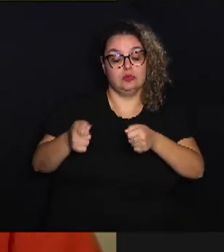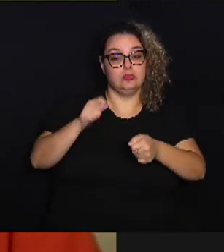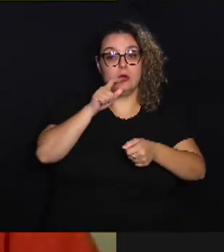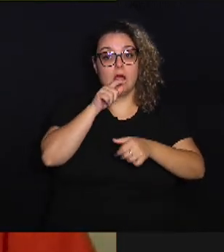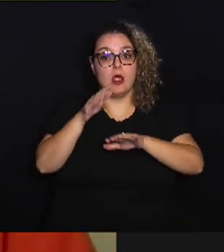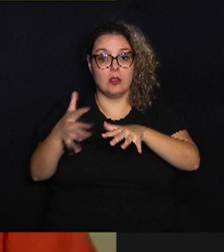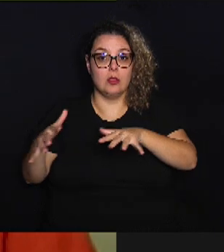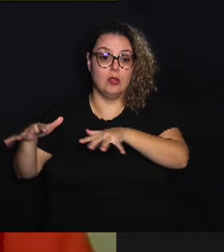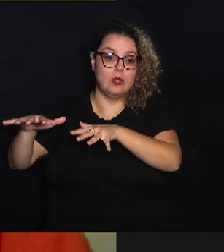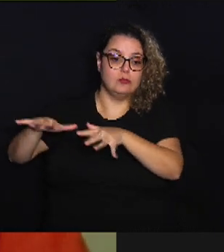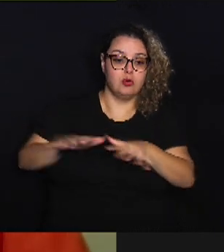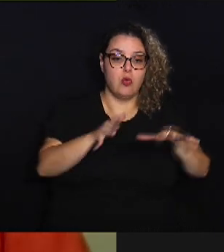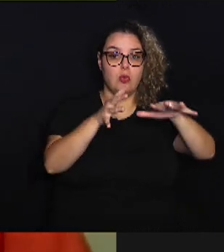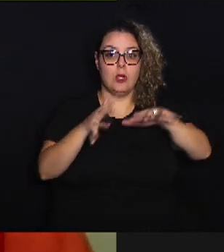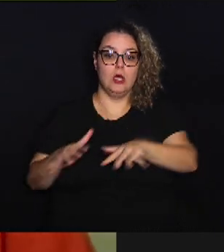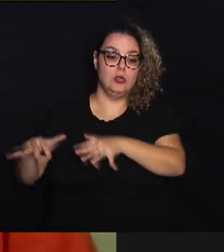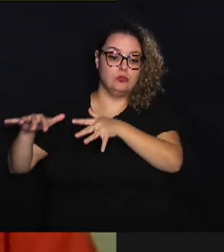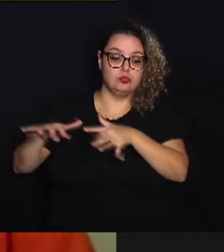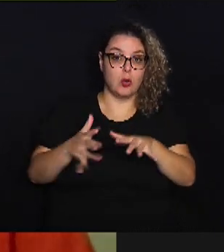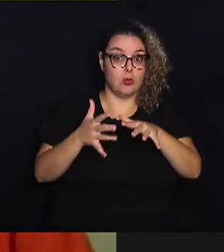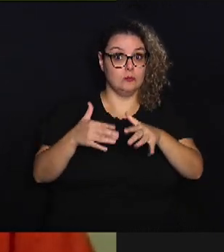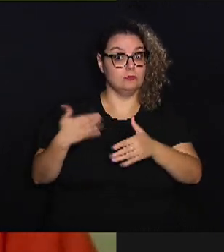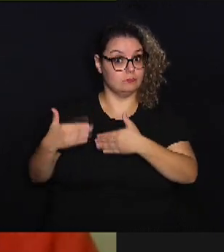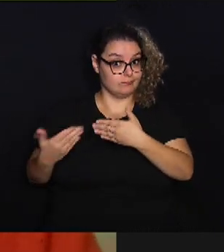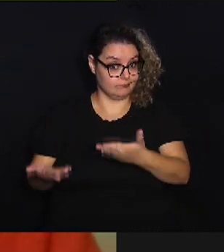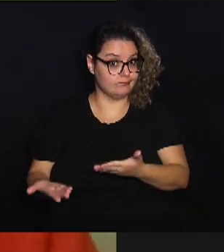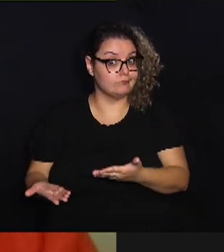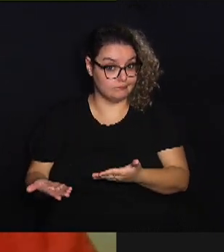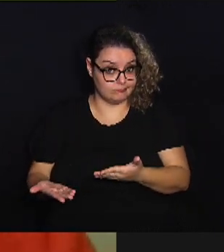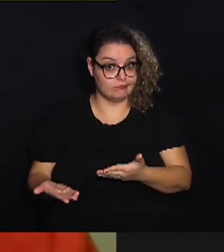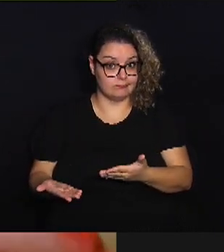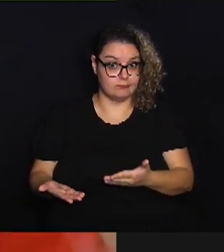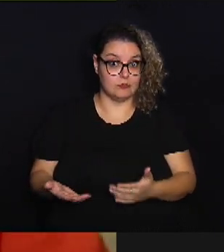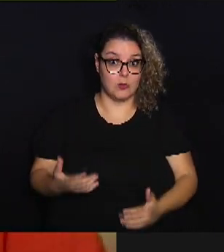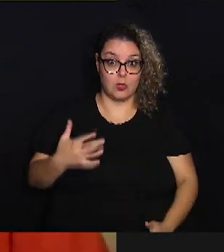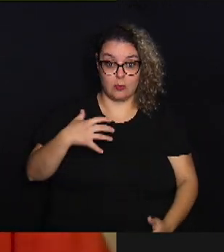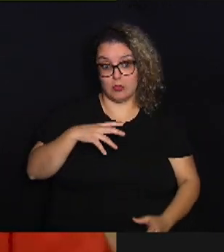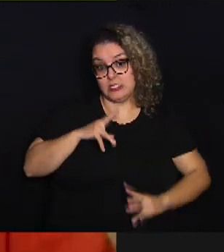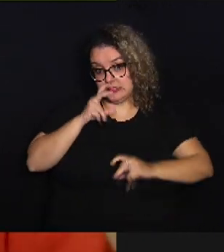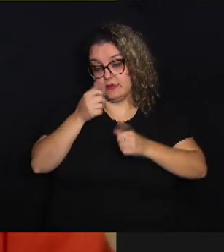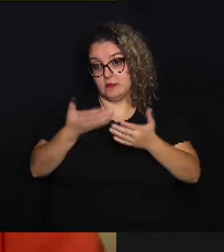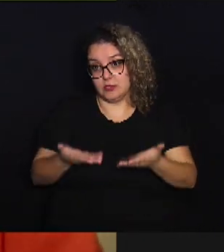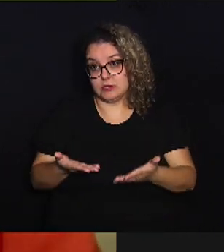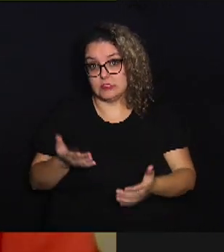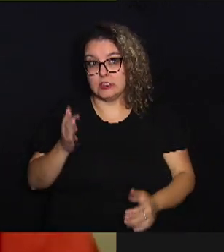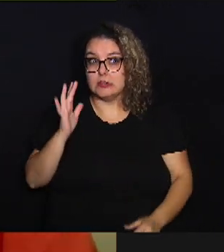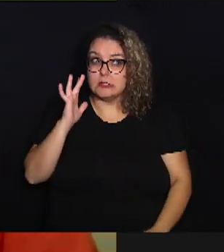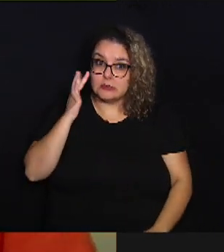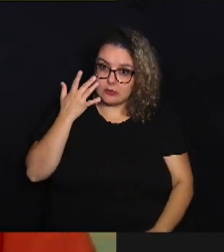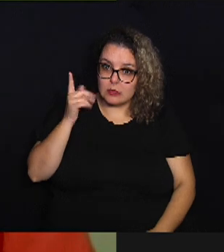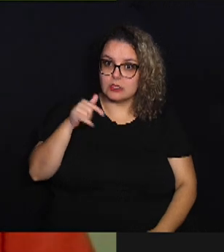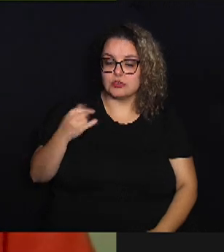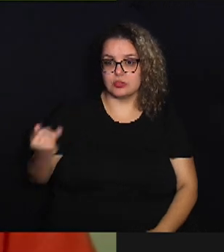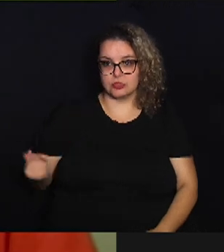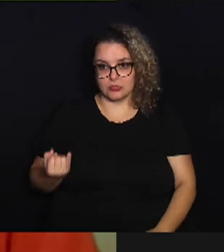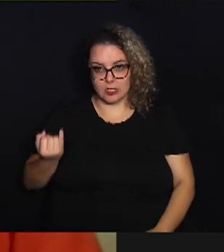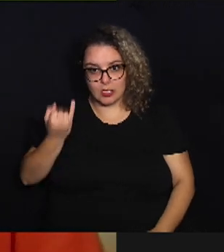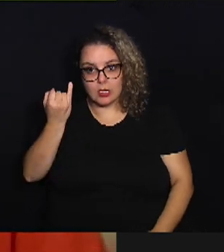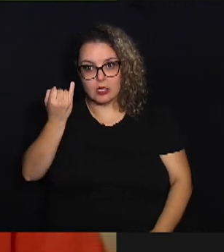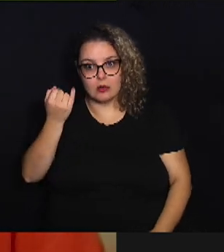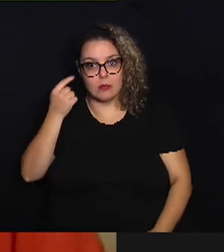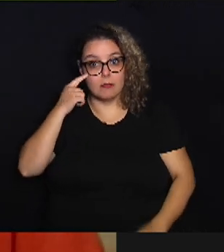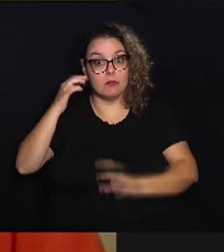ao longo do tempo, com essa velocidade. Então, eu acho que é importante pensar nos